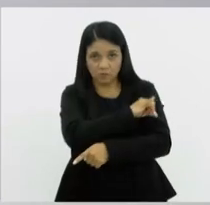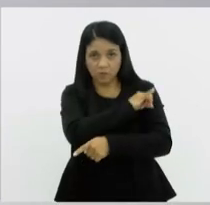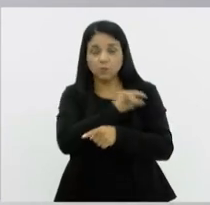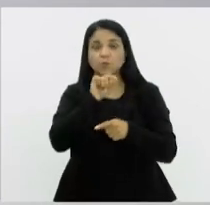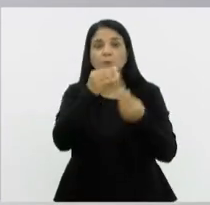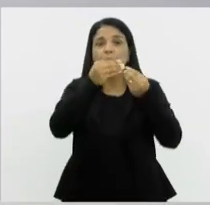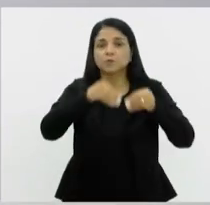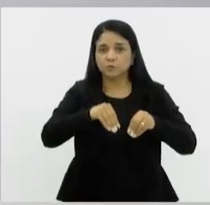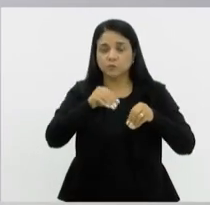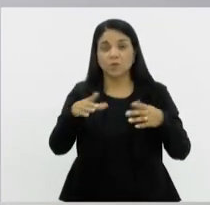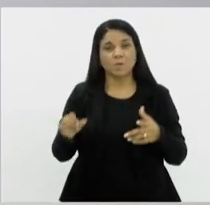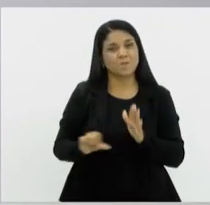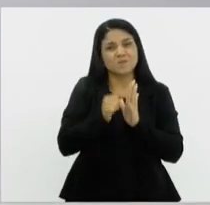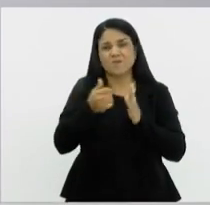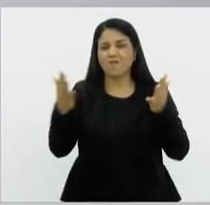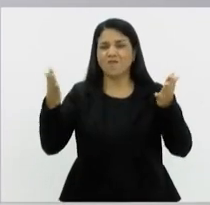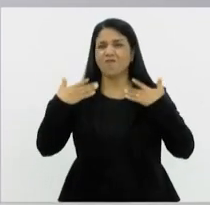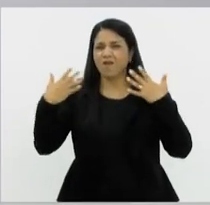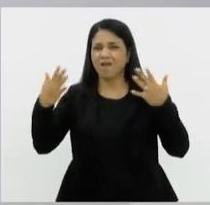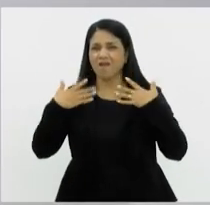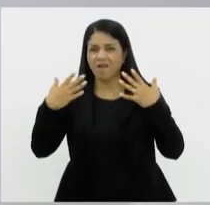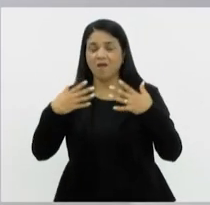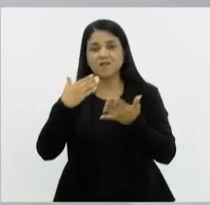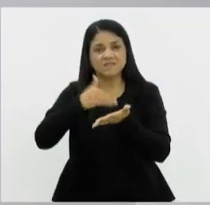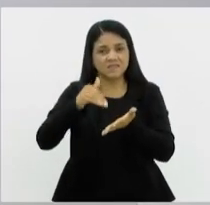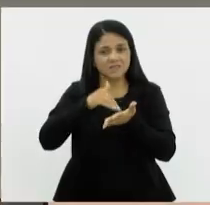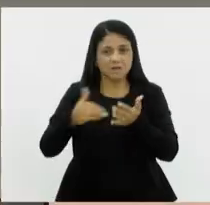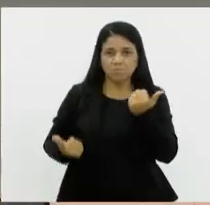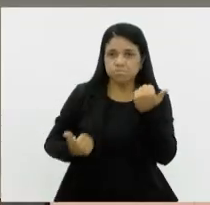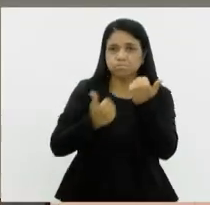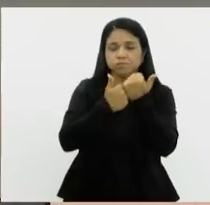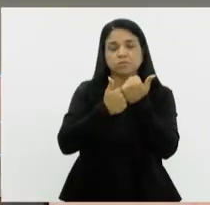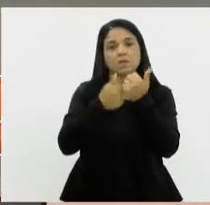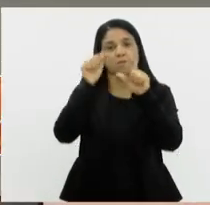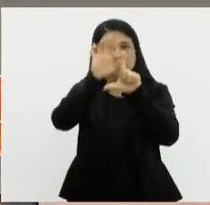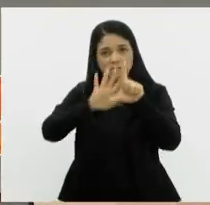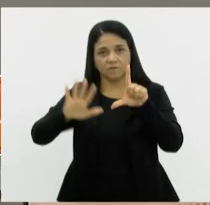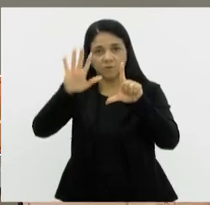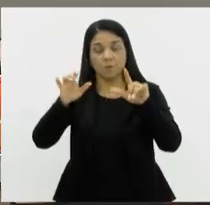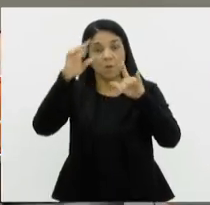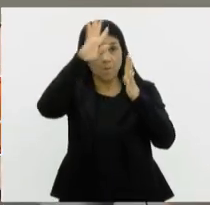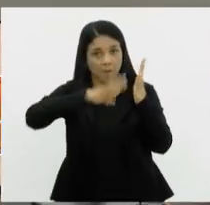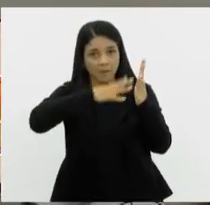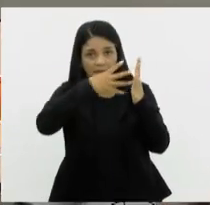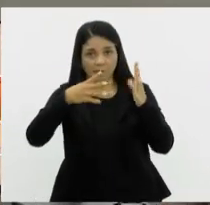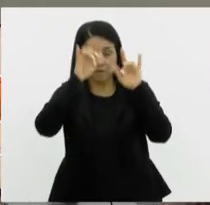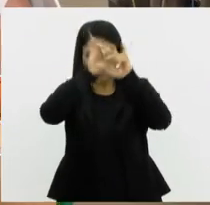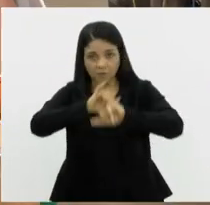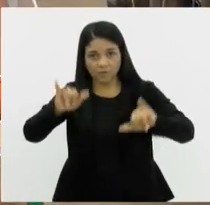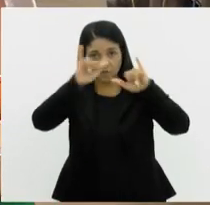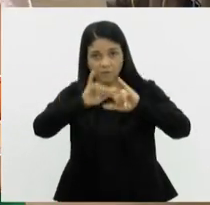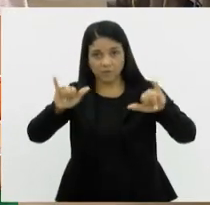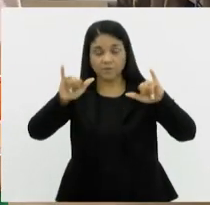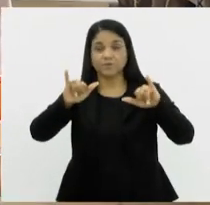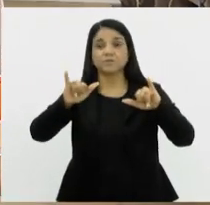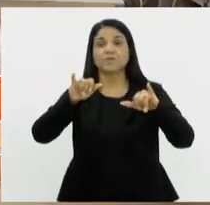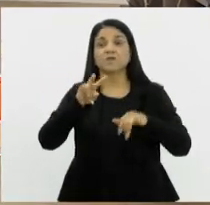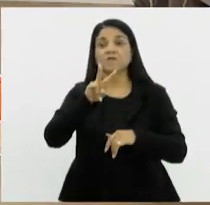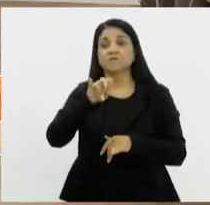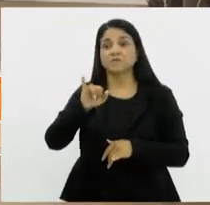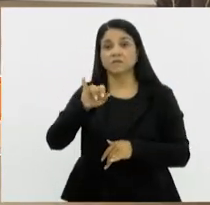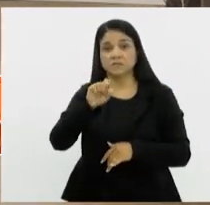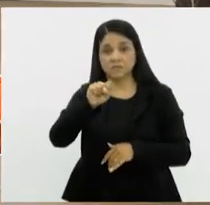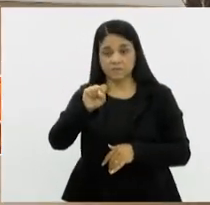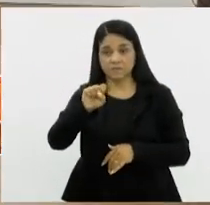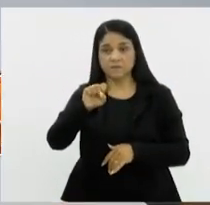Este é o primeiro verão em que a Secretaria conta com o auxílio da plataforma. O painel informativo Vige Desastres pode ser acessado pelo